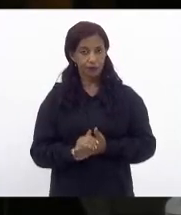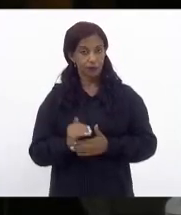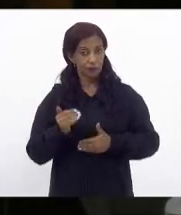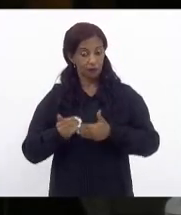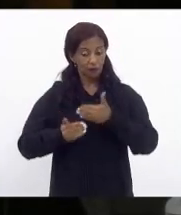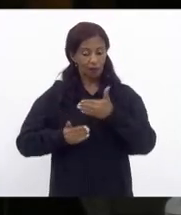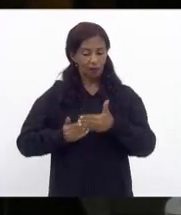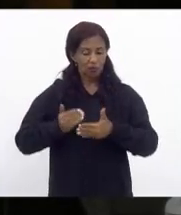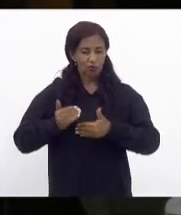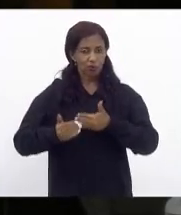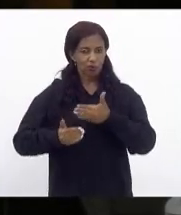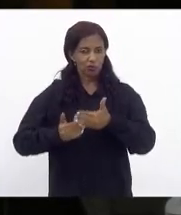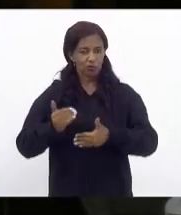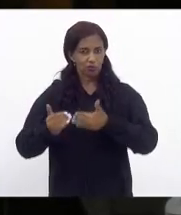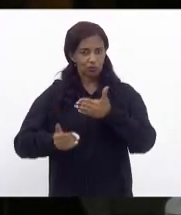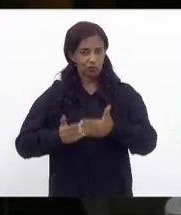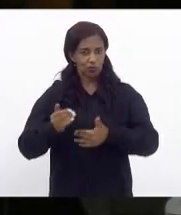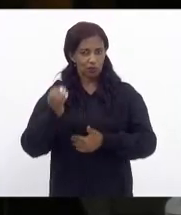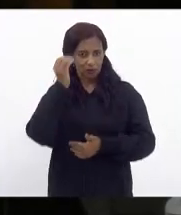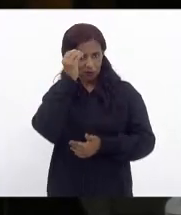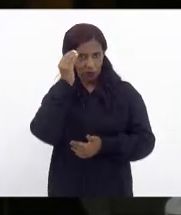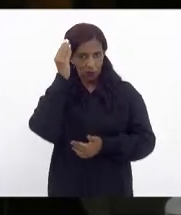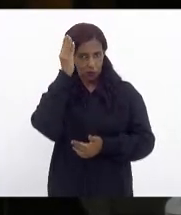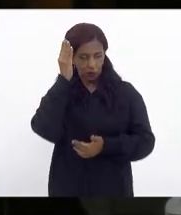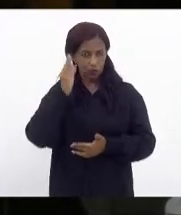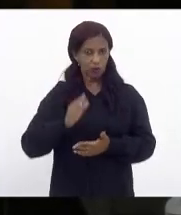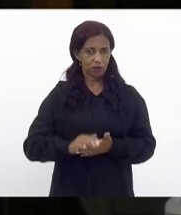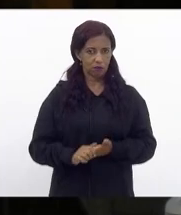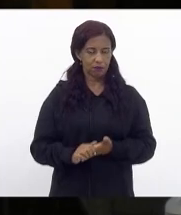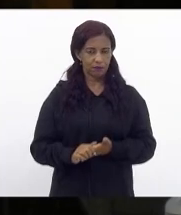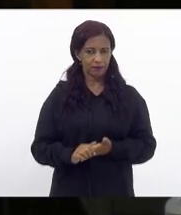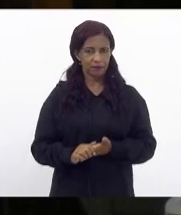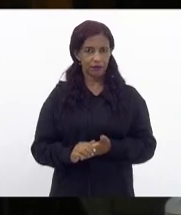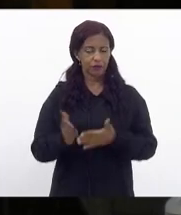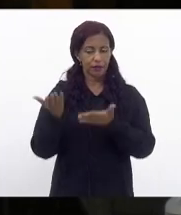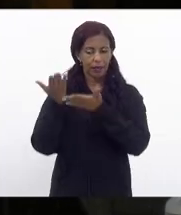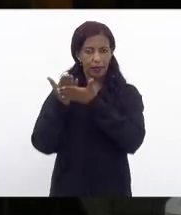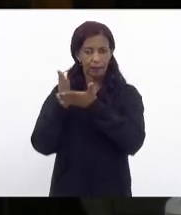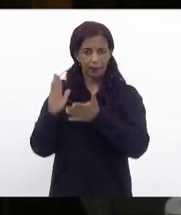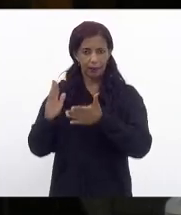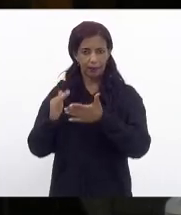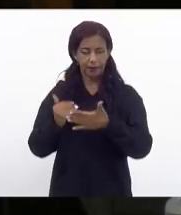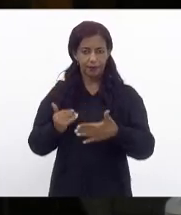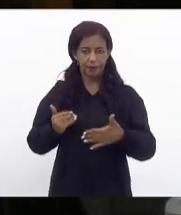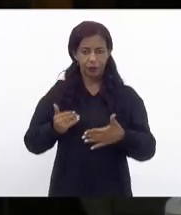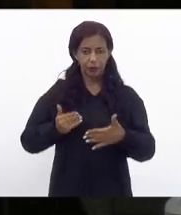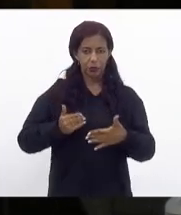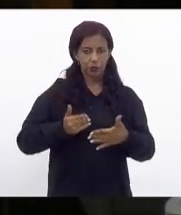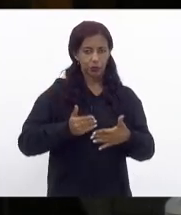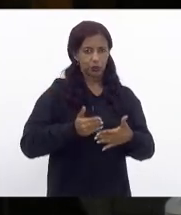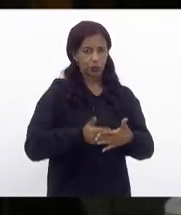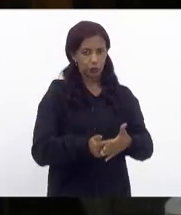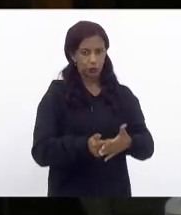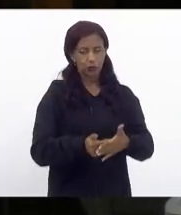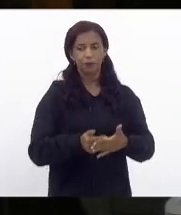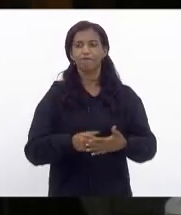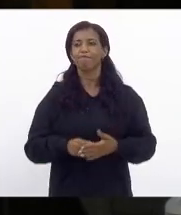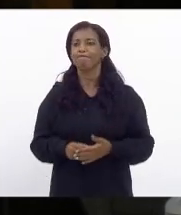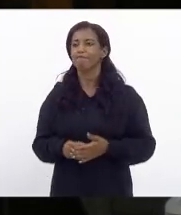essa cultura foi terminando na terra